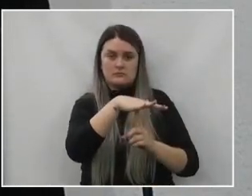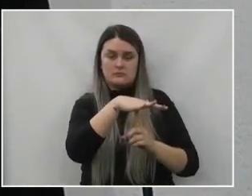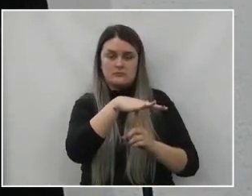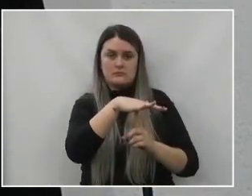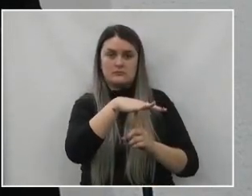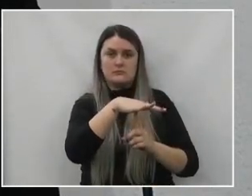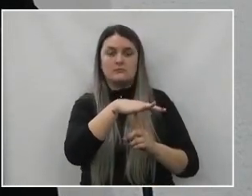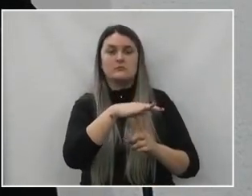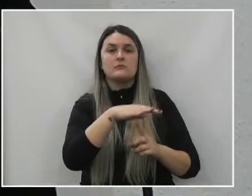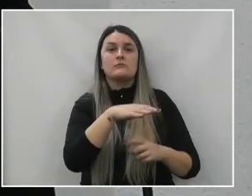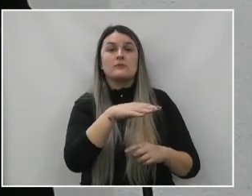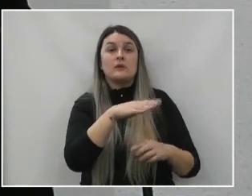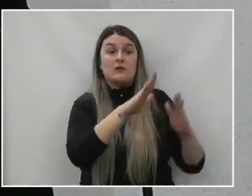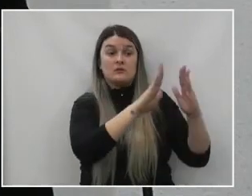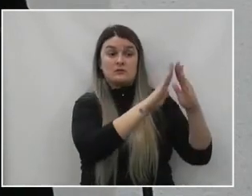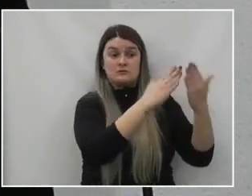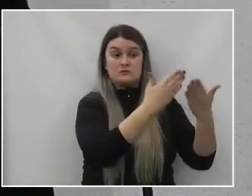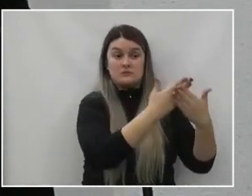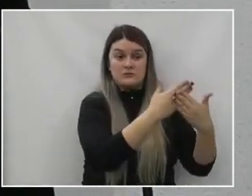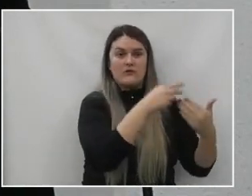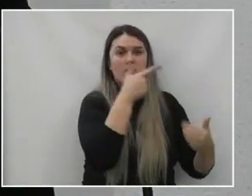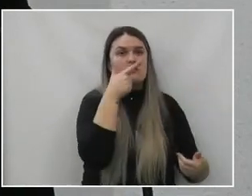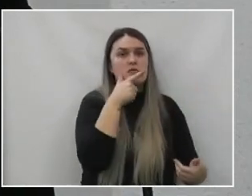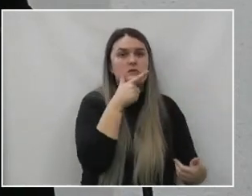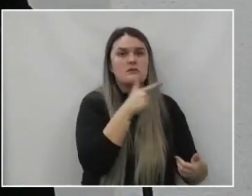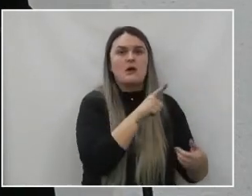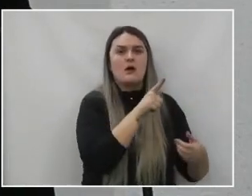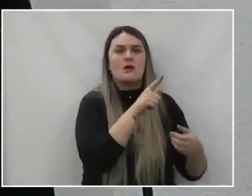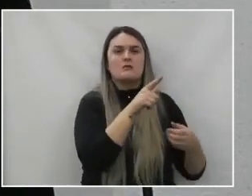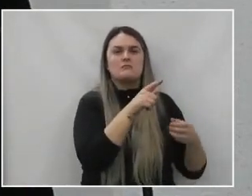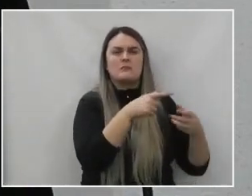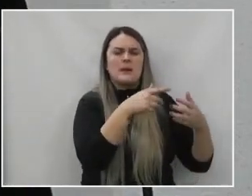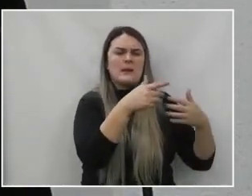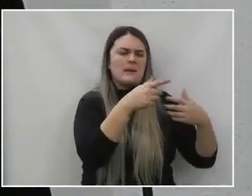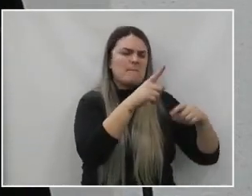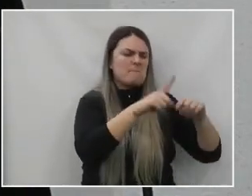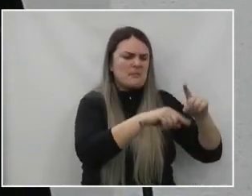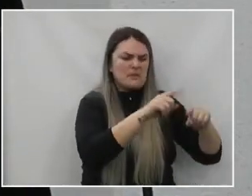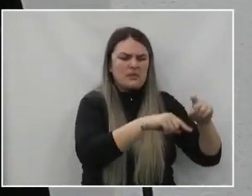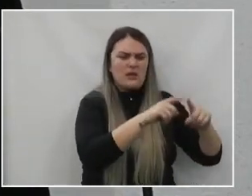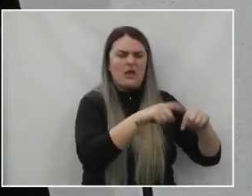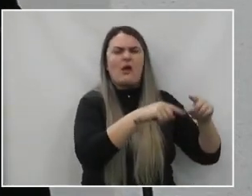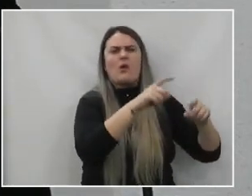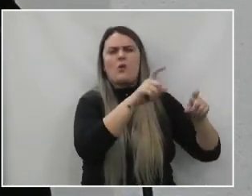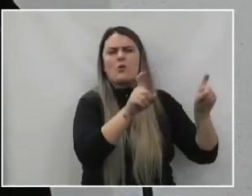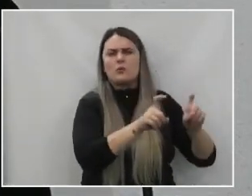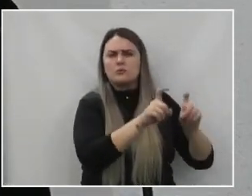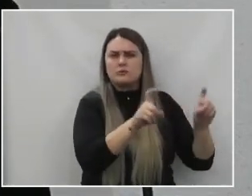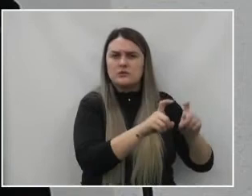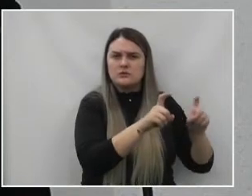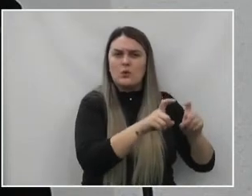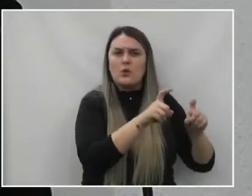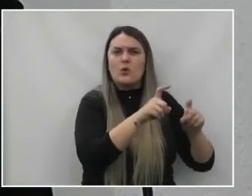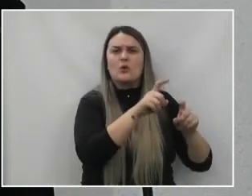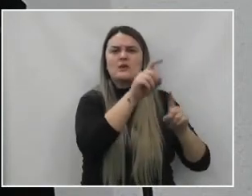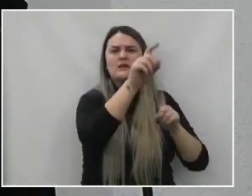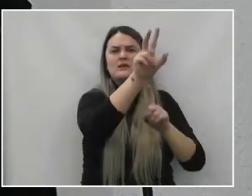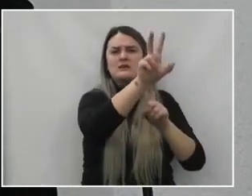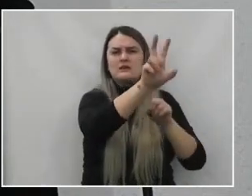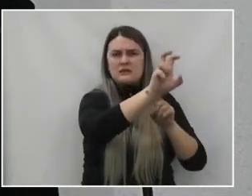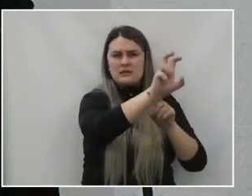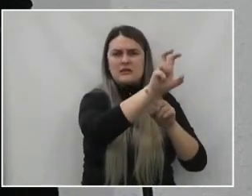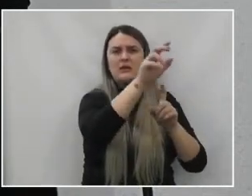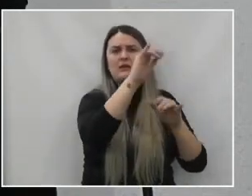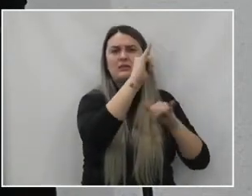Receberá equipamento tecnológico, computadores, a condição de rede de internet